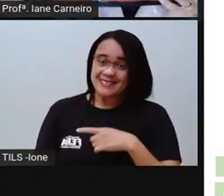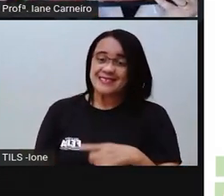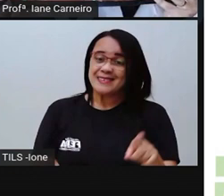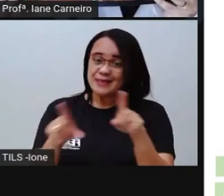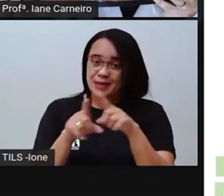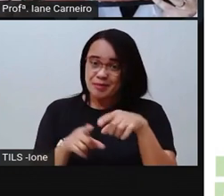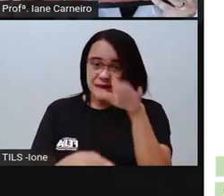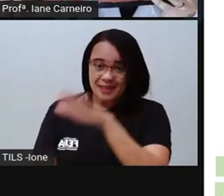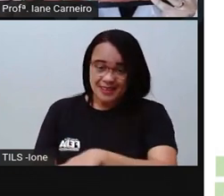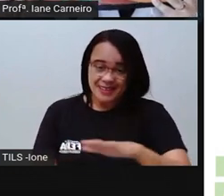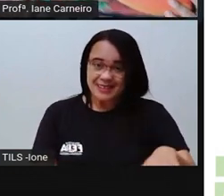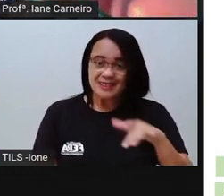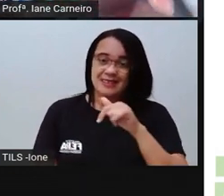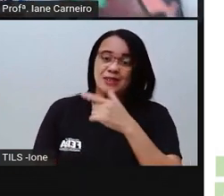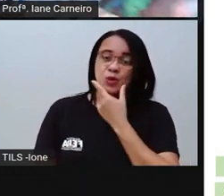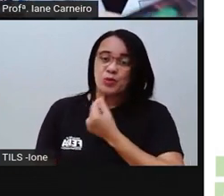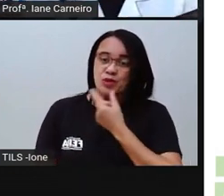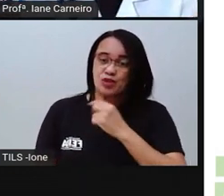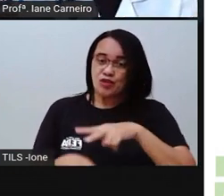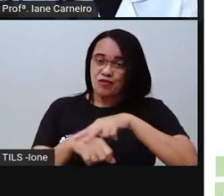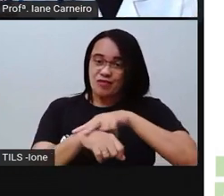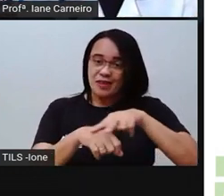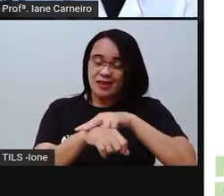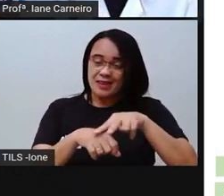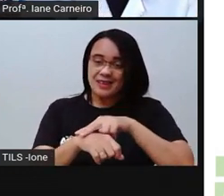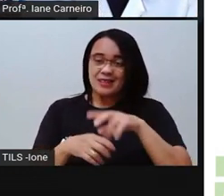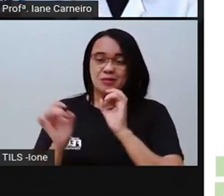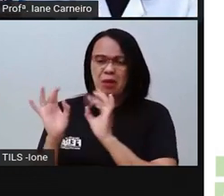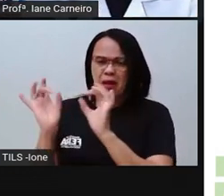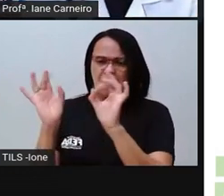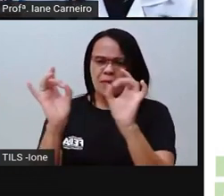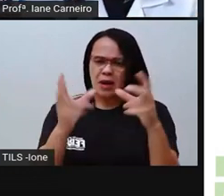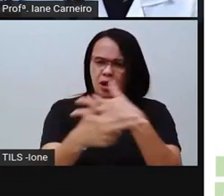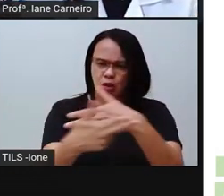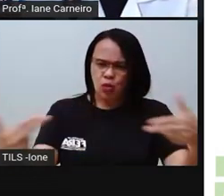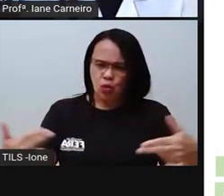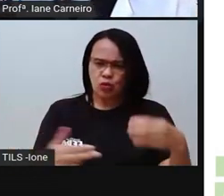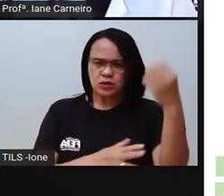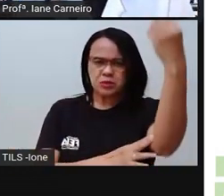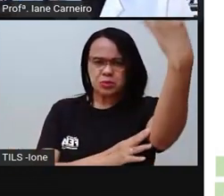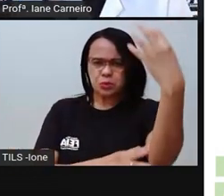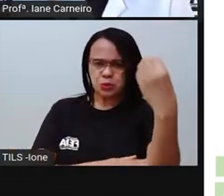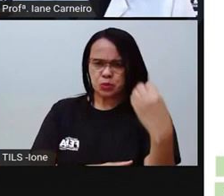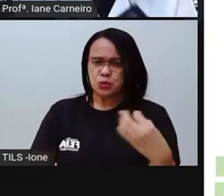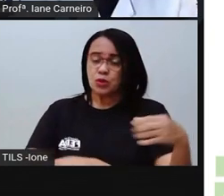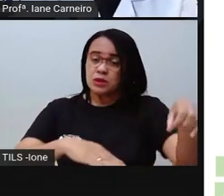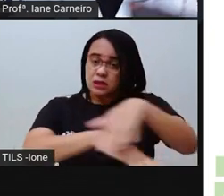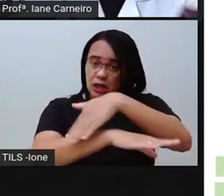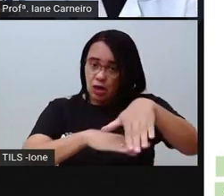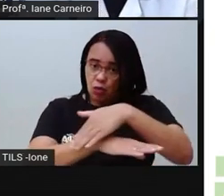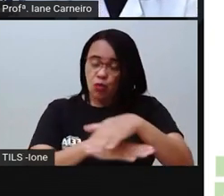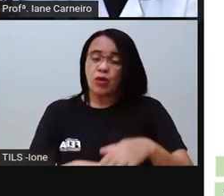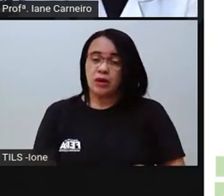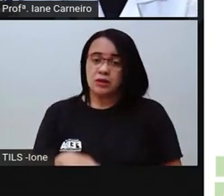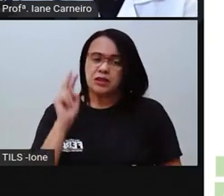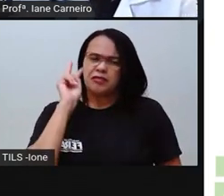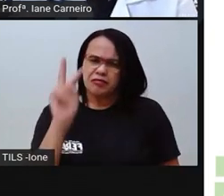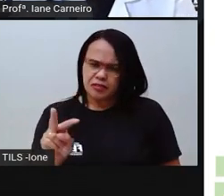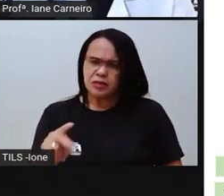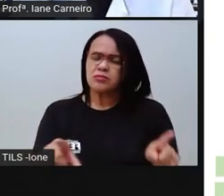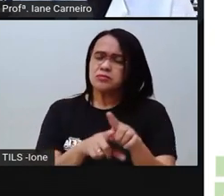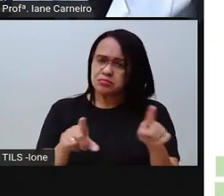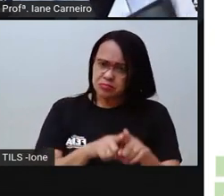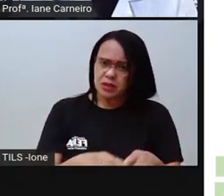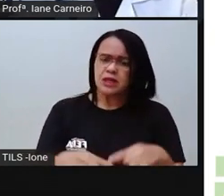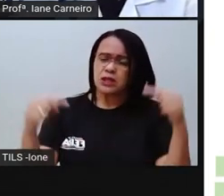vendendo, ó, coisas lá no trânsito, né? Nós vimos também cenas aqui da nossa cidade, de algumas crianças, né?